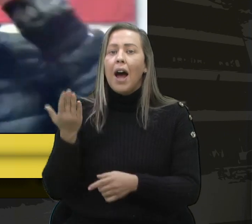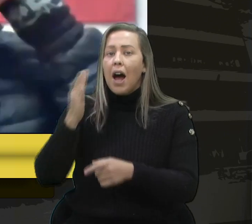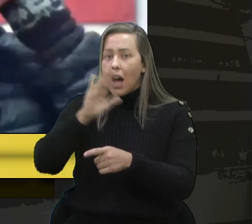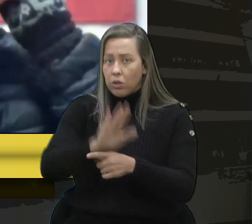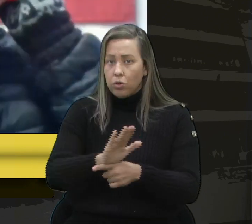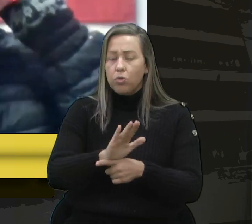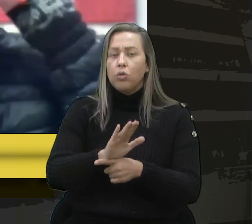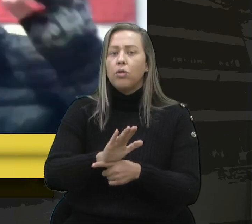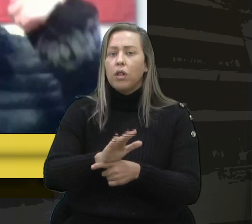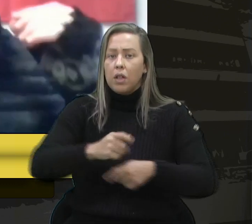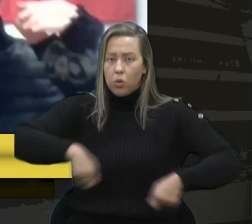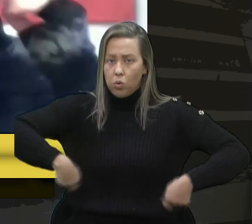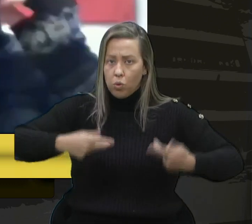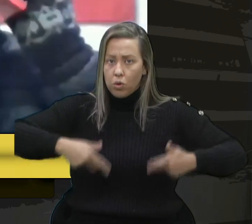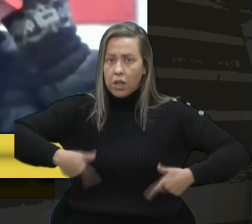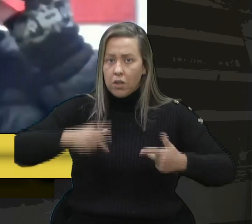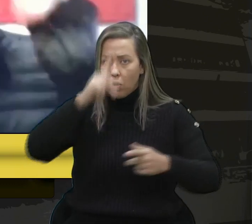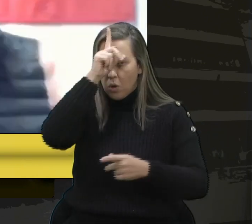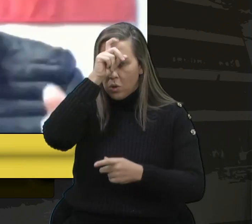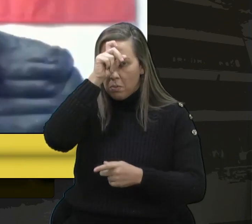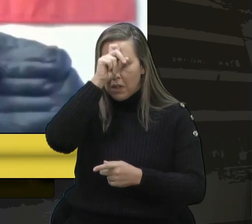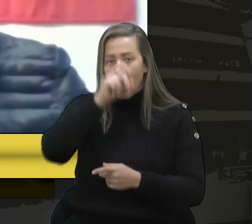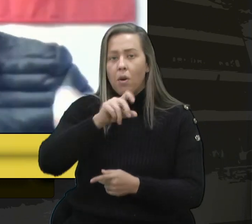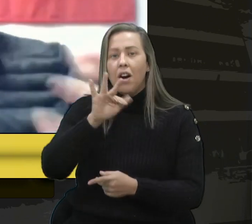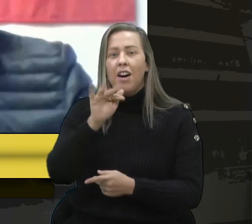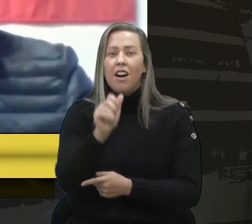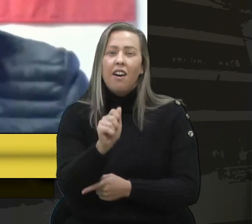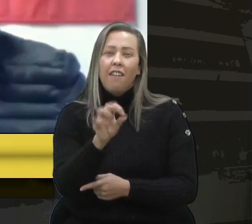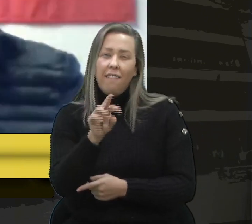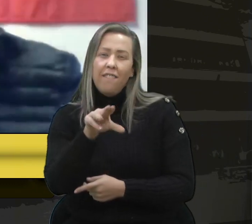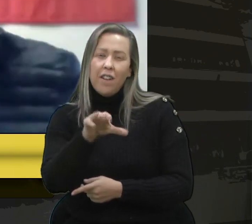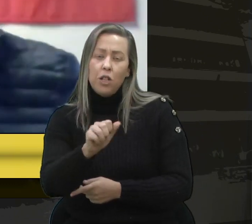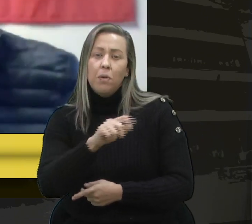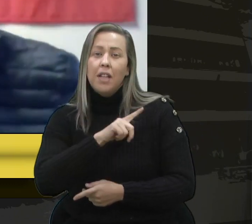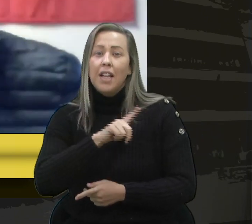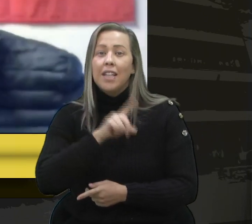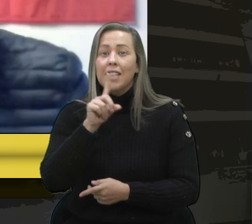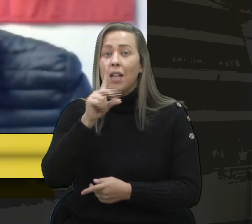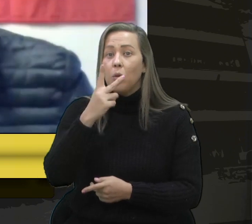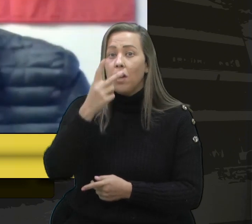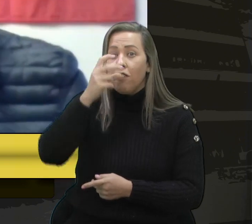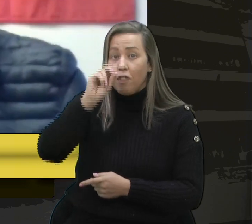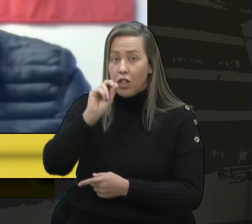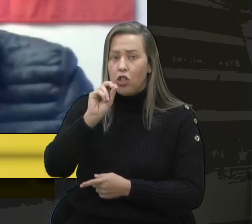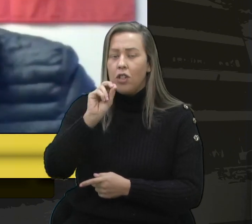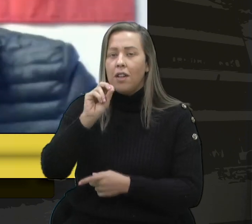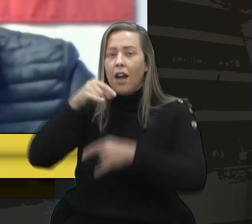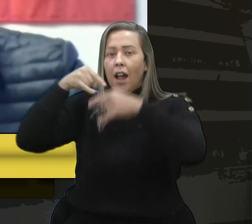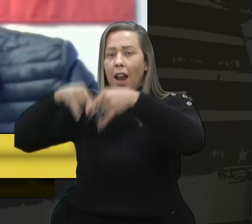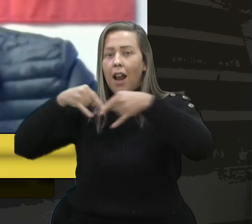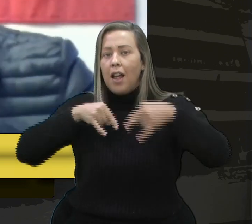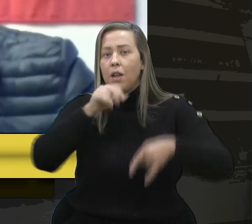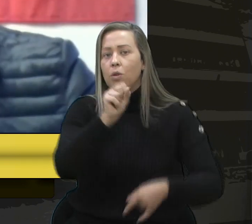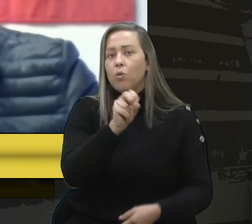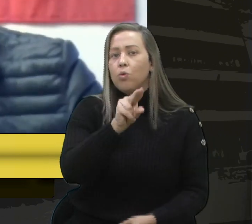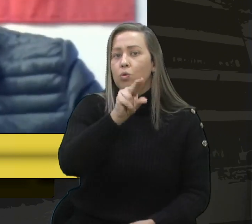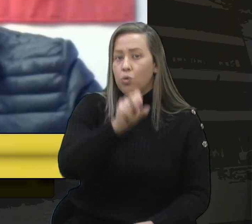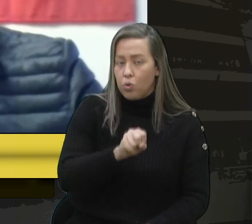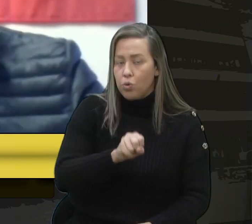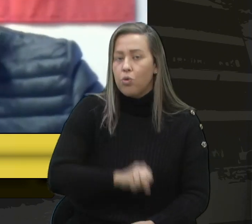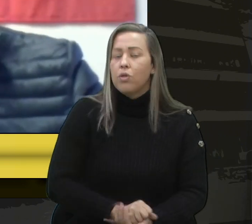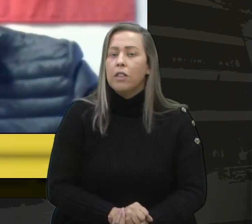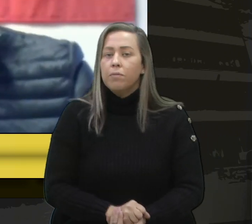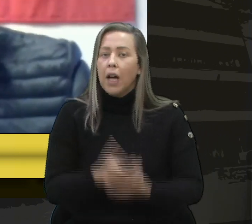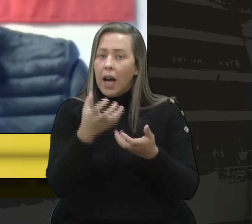no custeio, no Hospital Virvi Ramos, que tem 120 leitos SUS. Então, eu